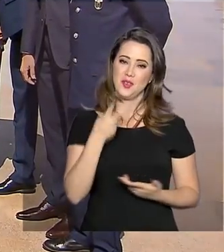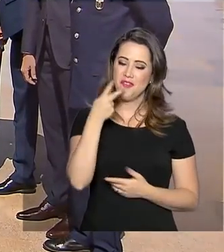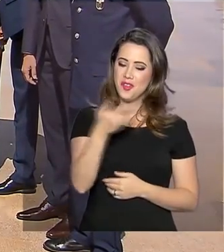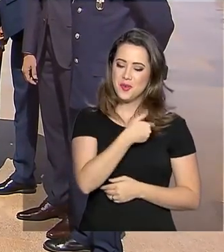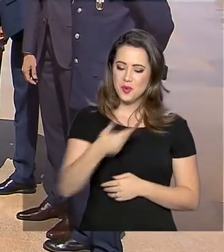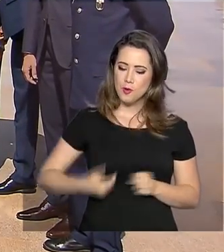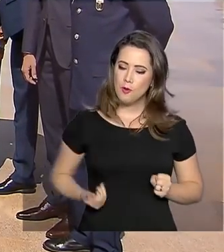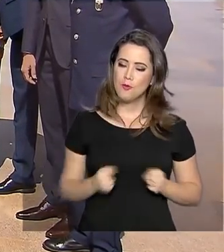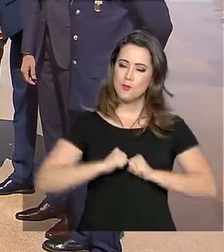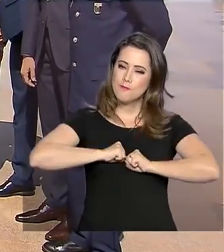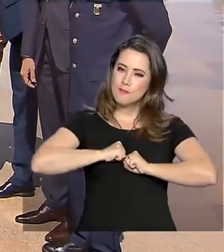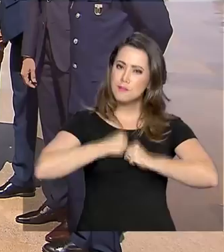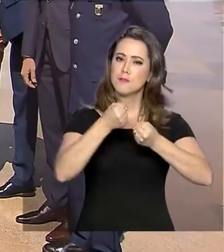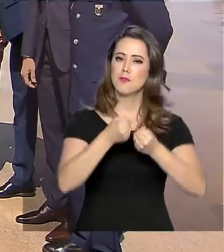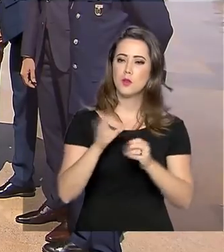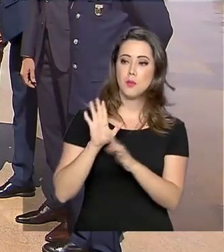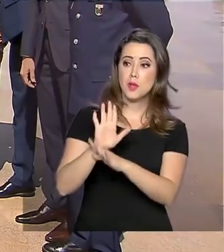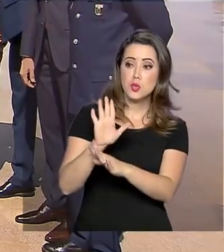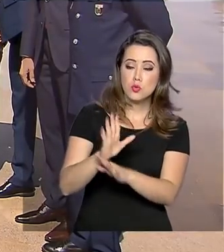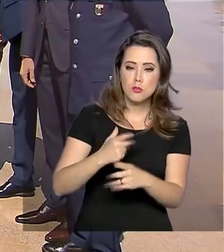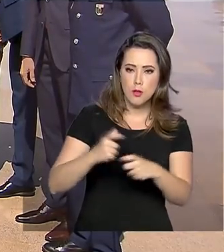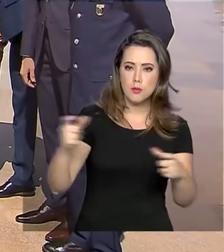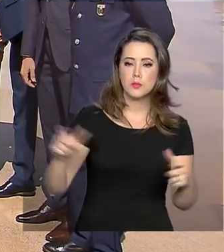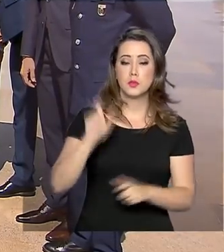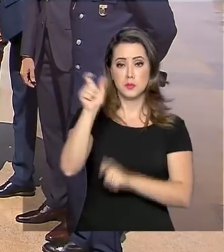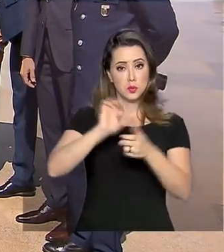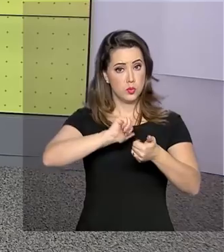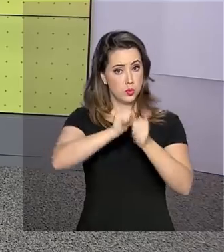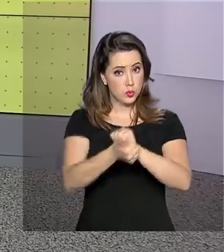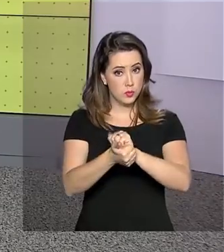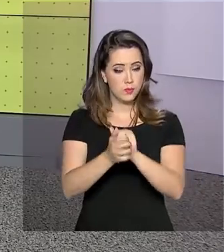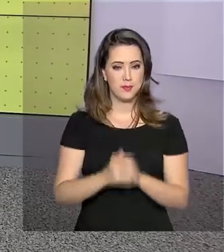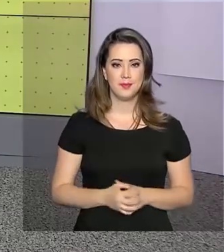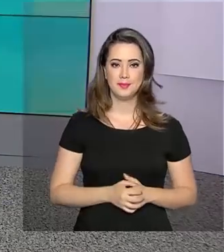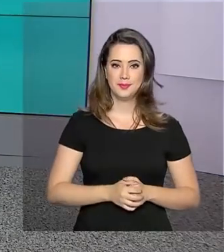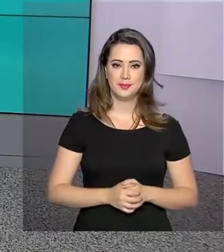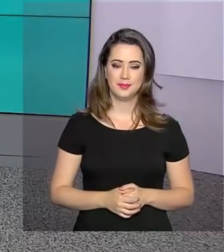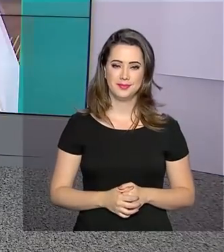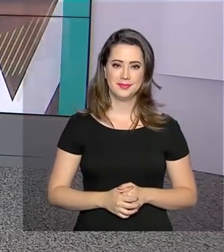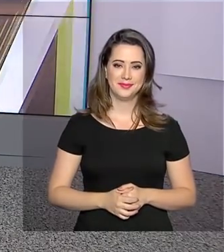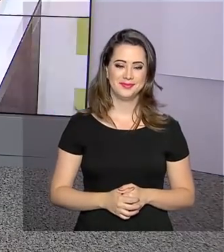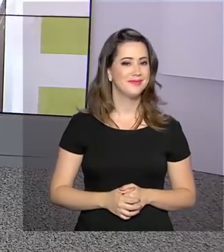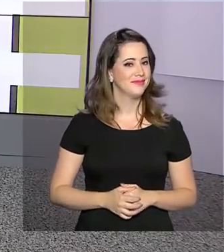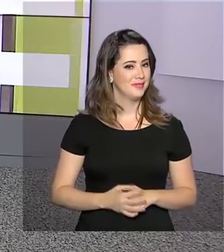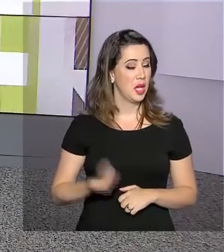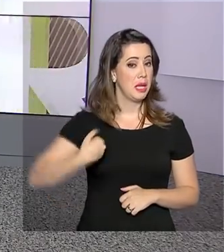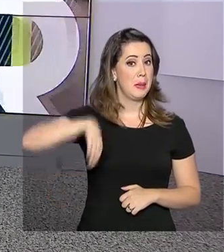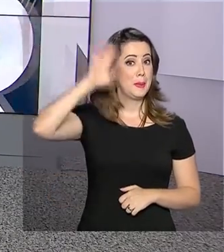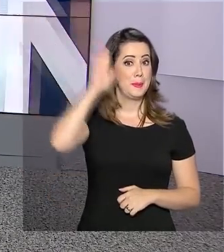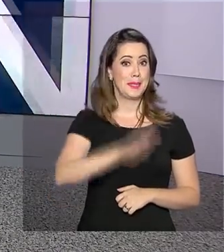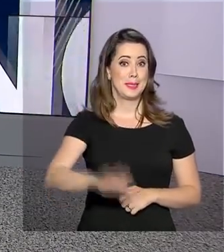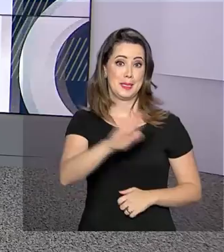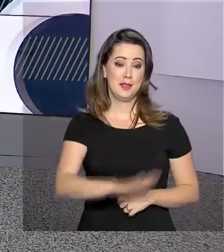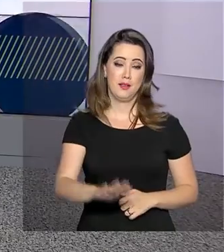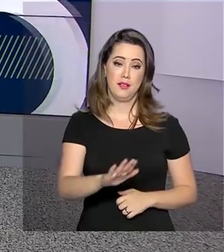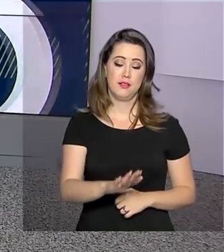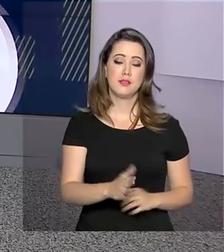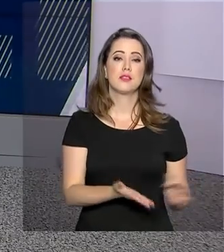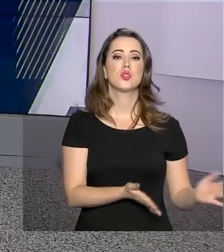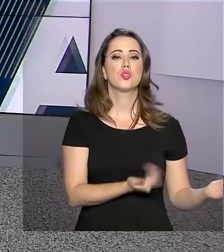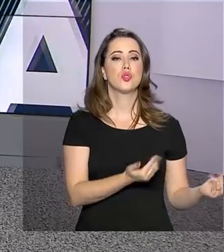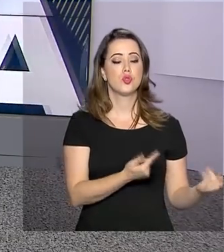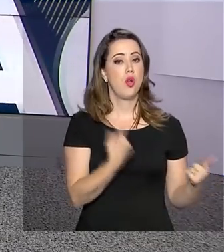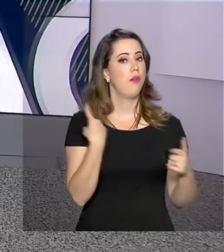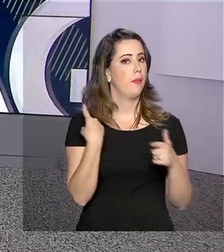empenhado para ampliar o apoio aos esportistas. E mais crianças e adolescentes em situação de